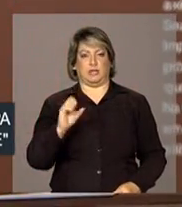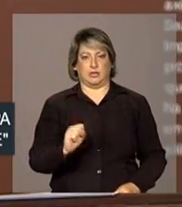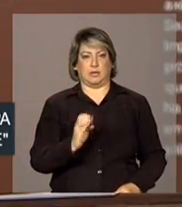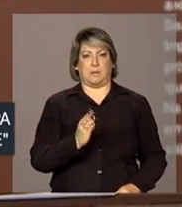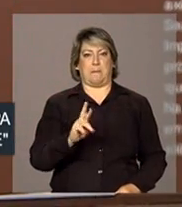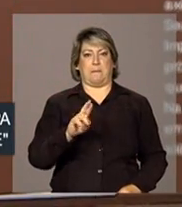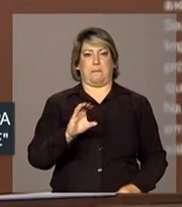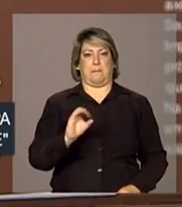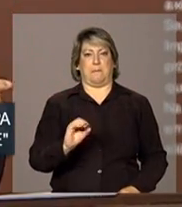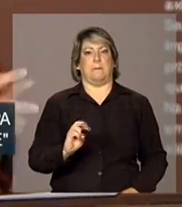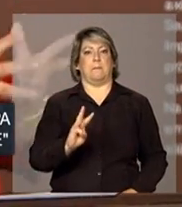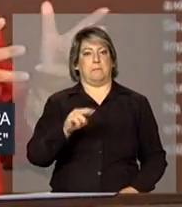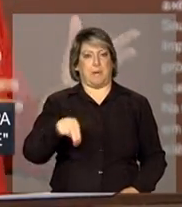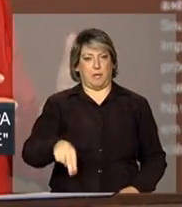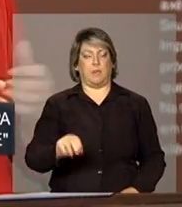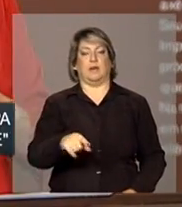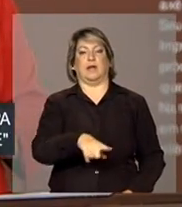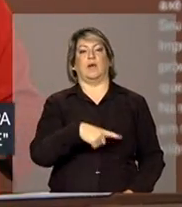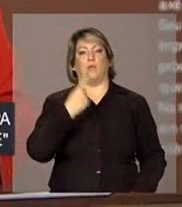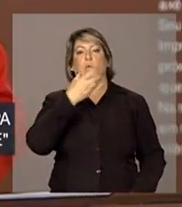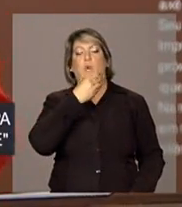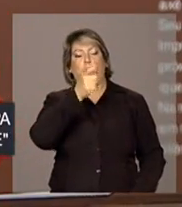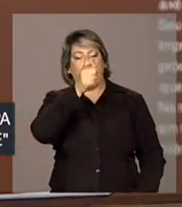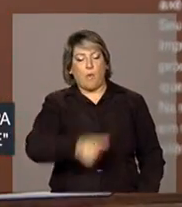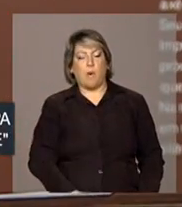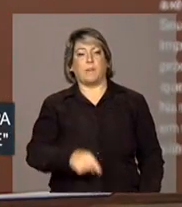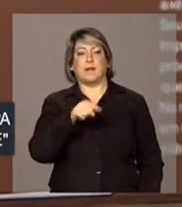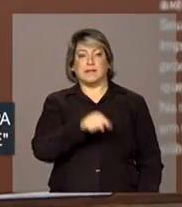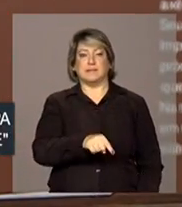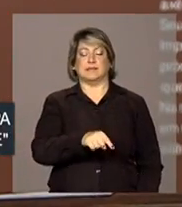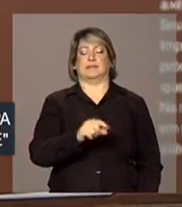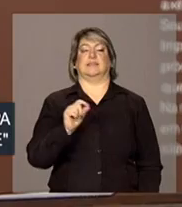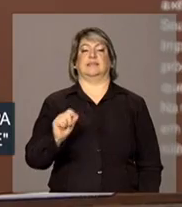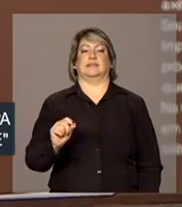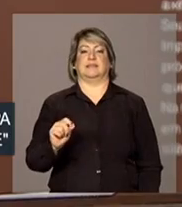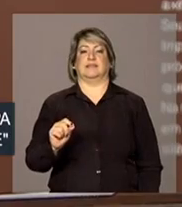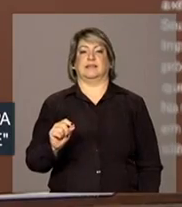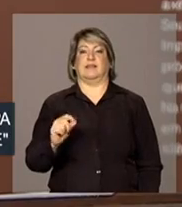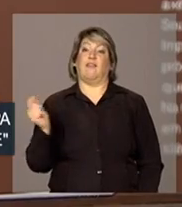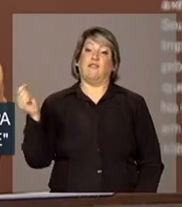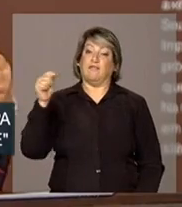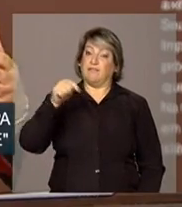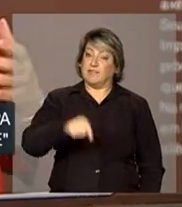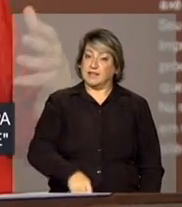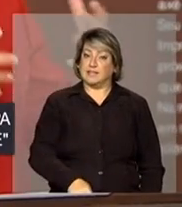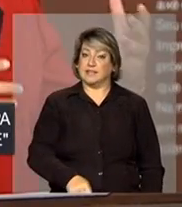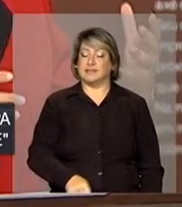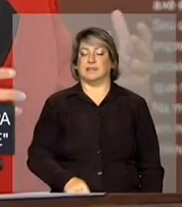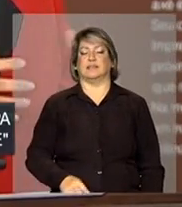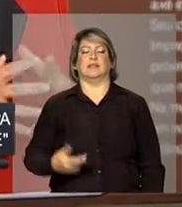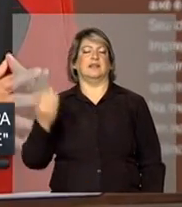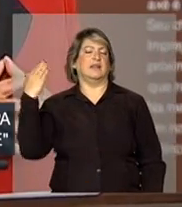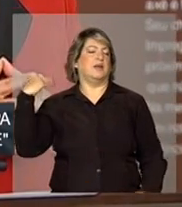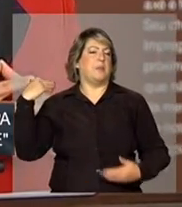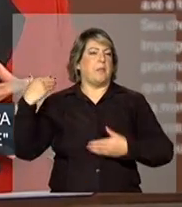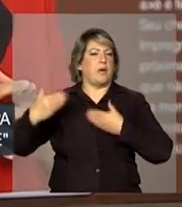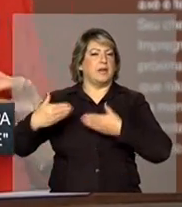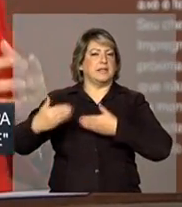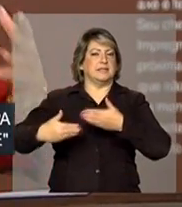um homem que vem de um processo